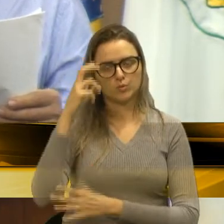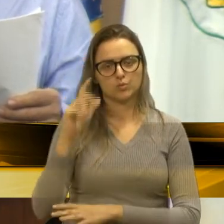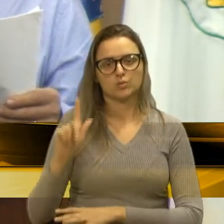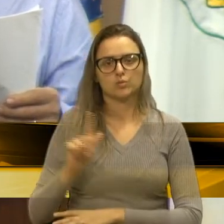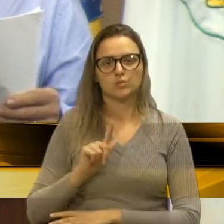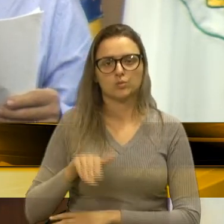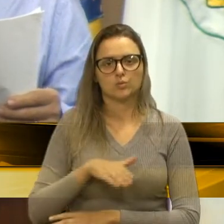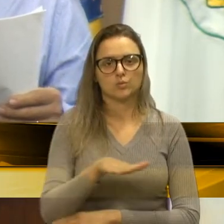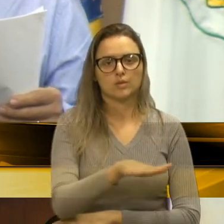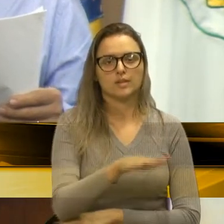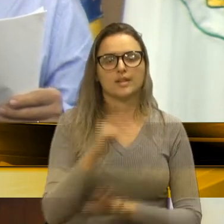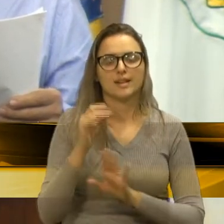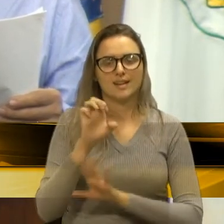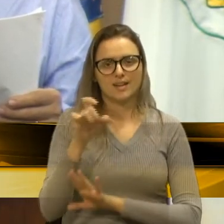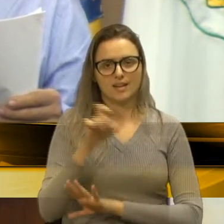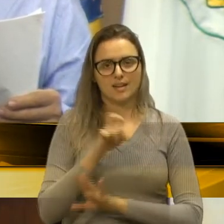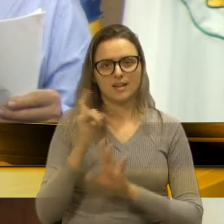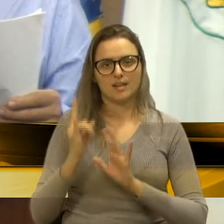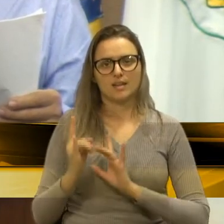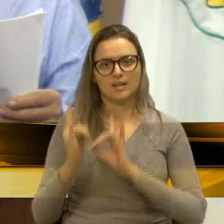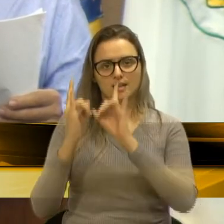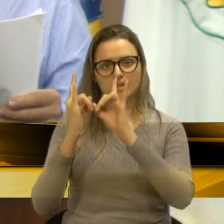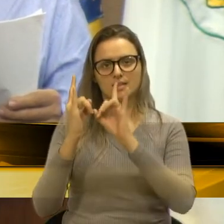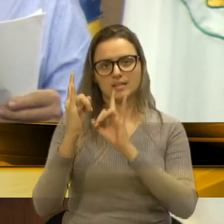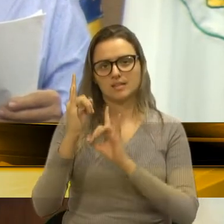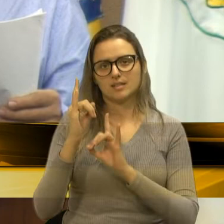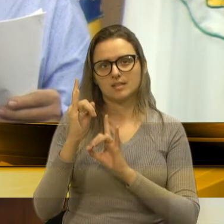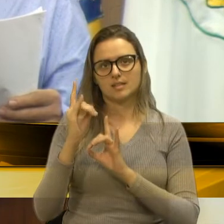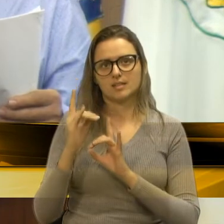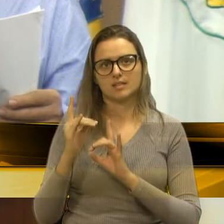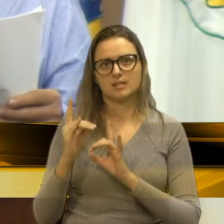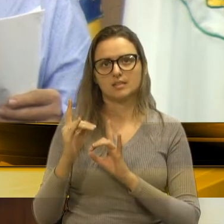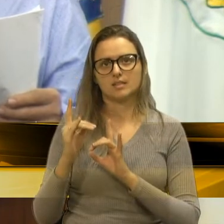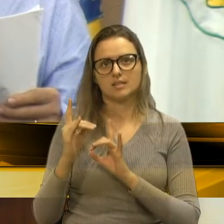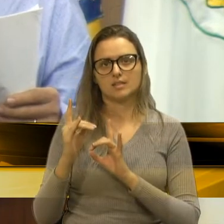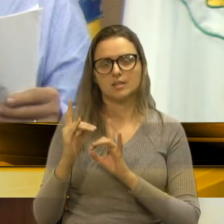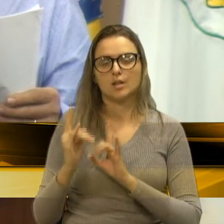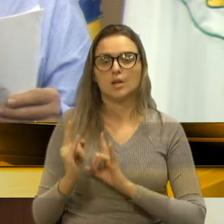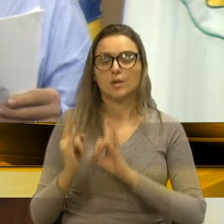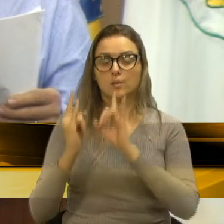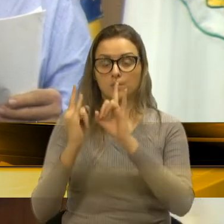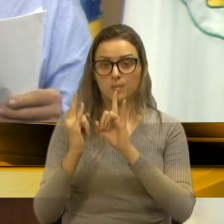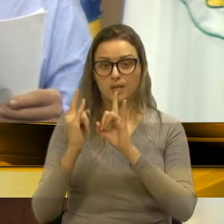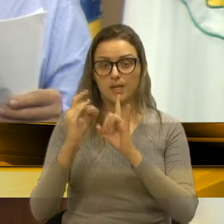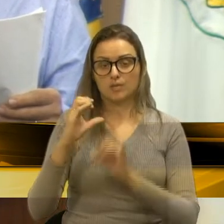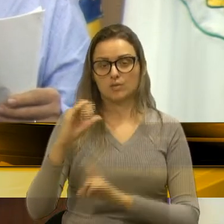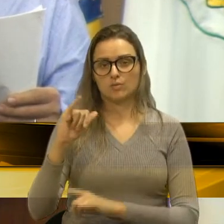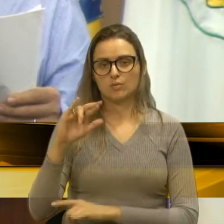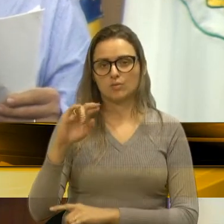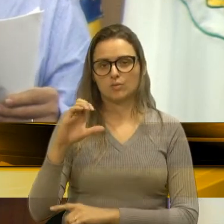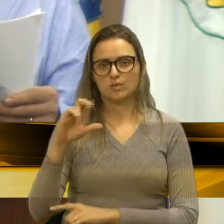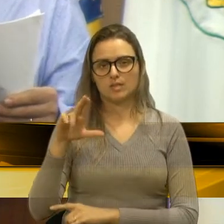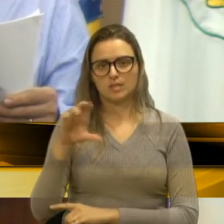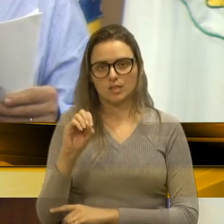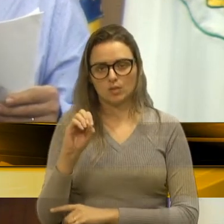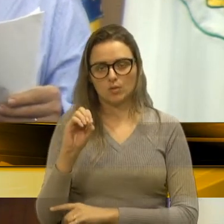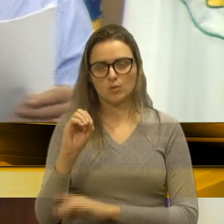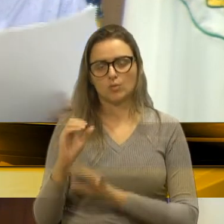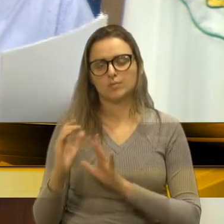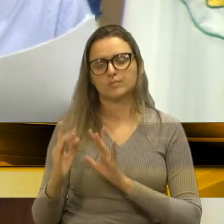antigo prédio ocupado pelo Circo Operário Ismael Chaves Barcelos, sede administrativa do Lanifício SEB.